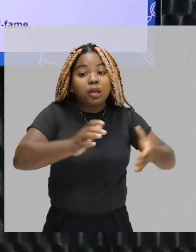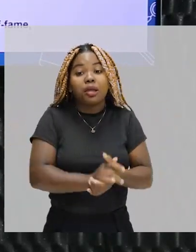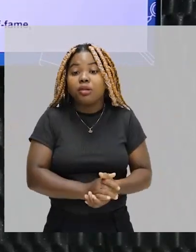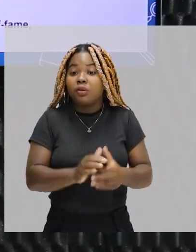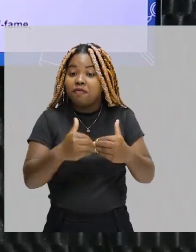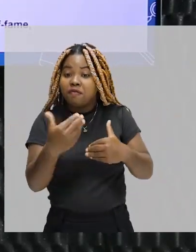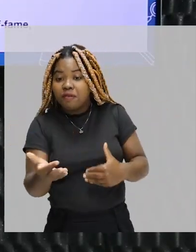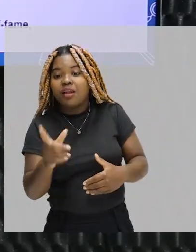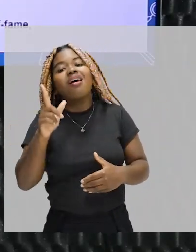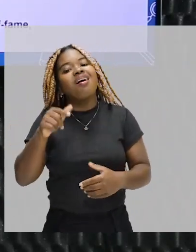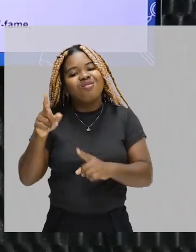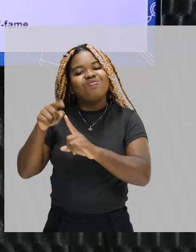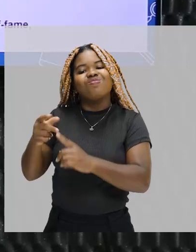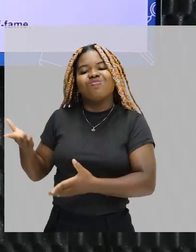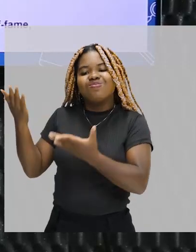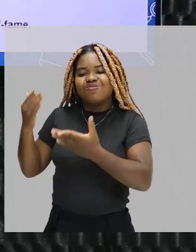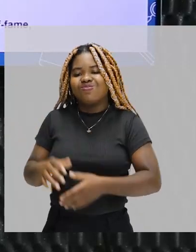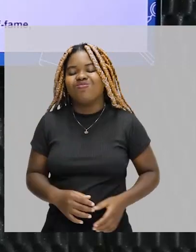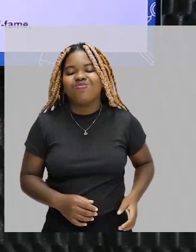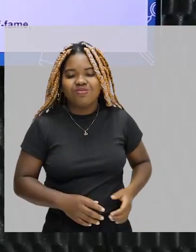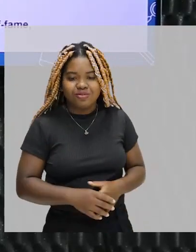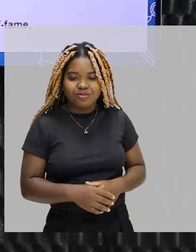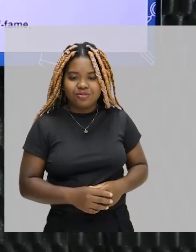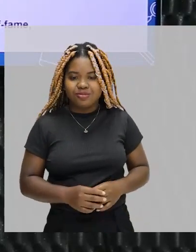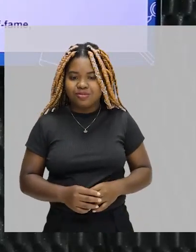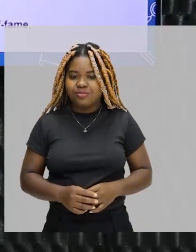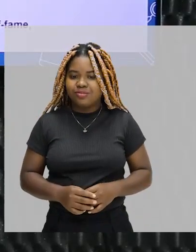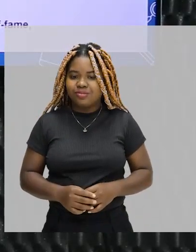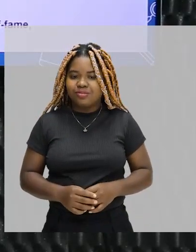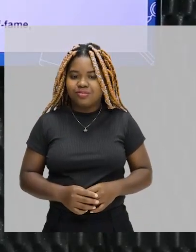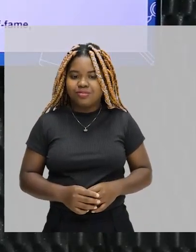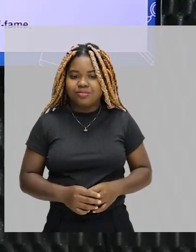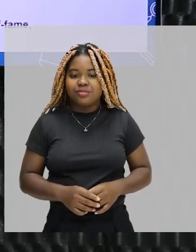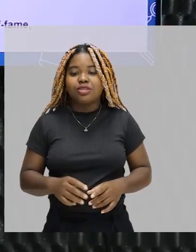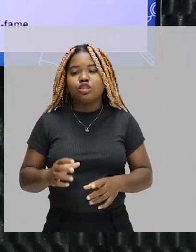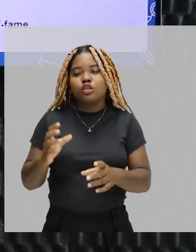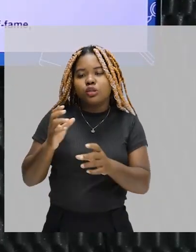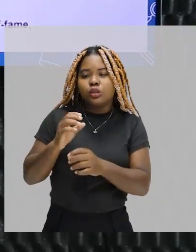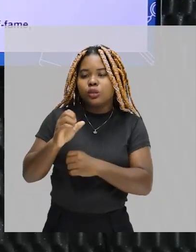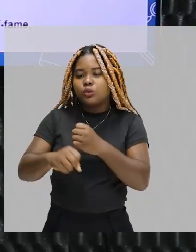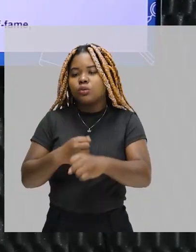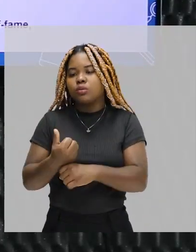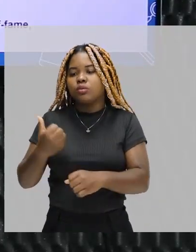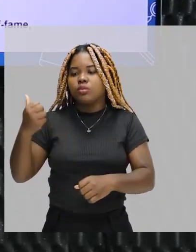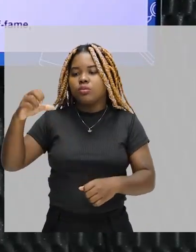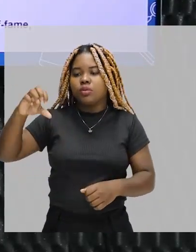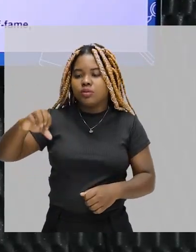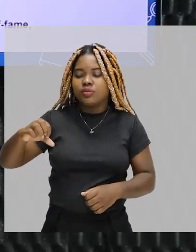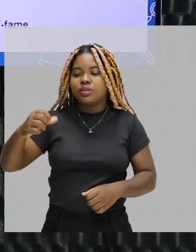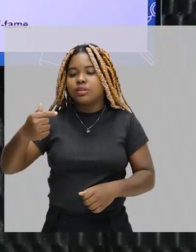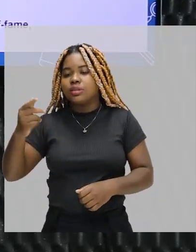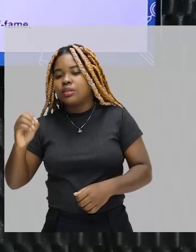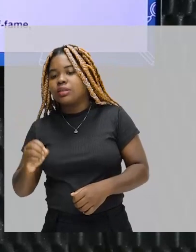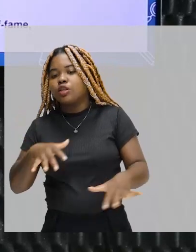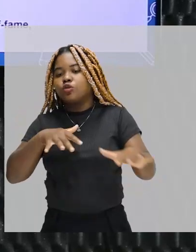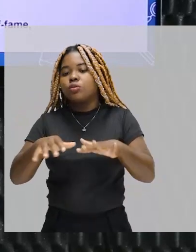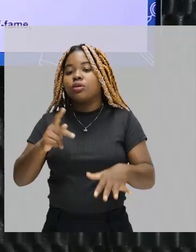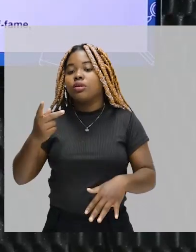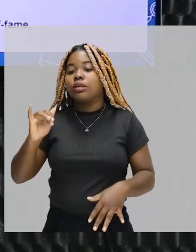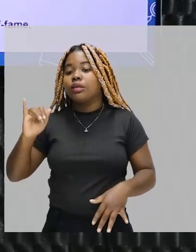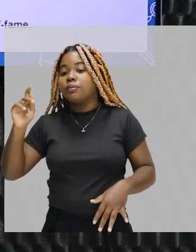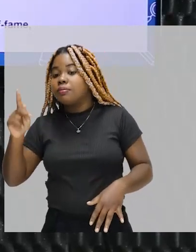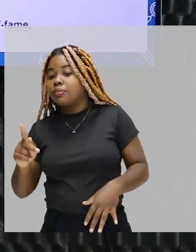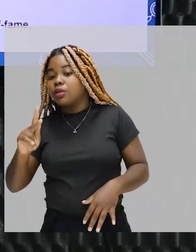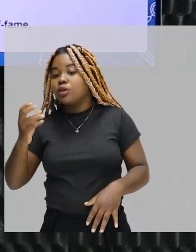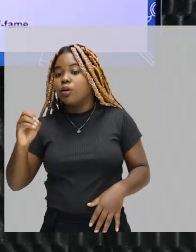E está conseguindo até ganhar outra coisa, dos espaços internos. Ele data mais ou menos de 1970 com o movimento hip-hop. Hip-hop